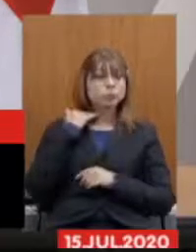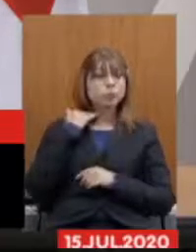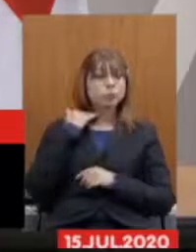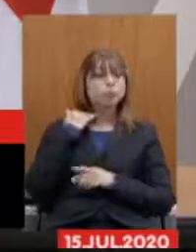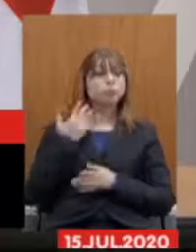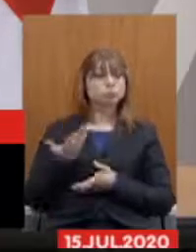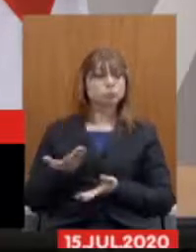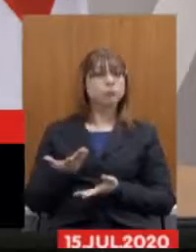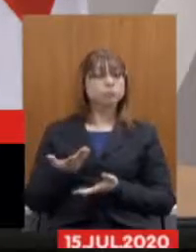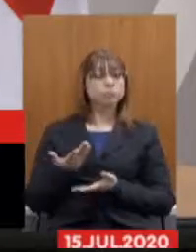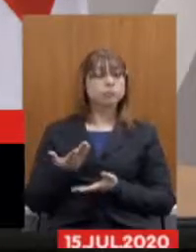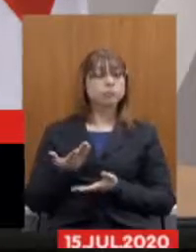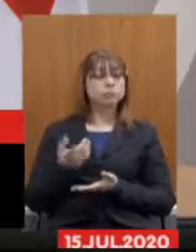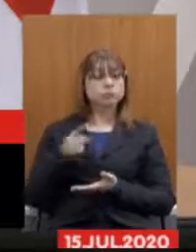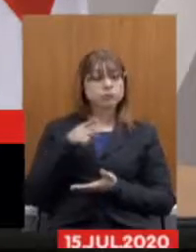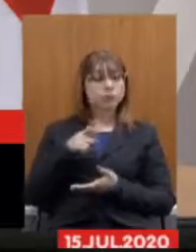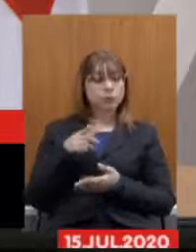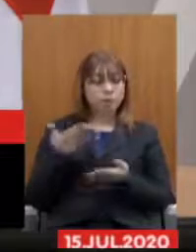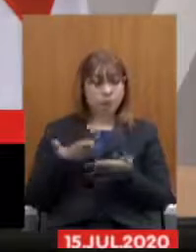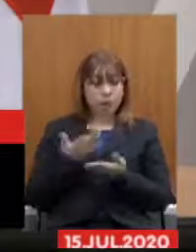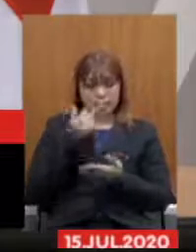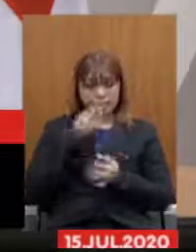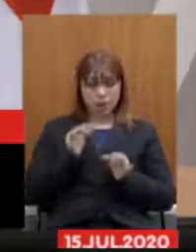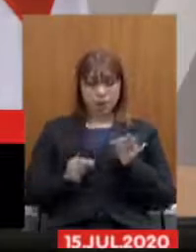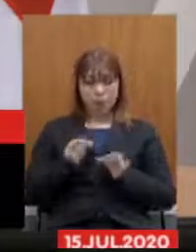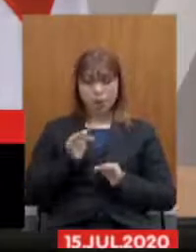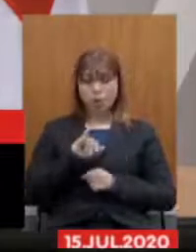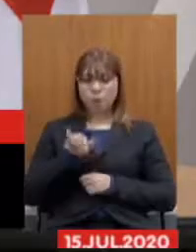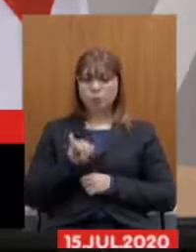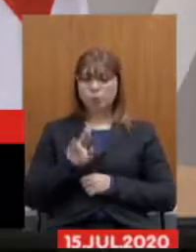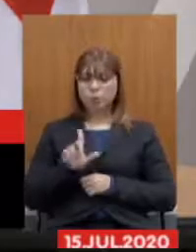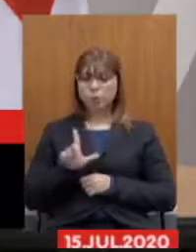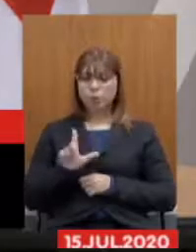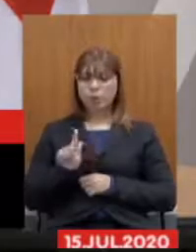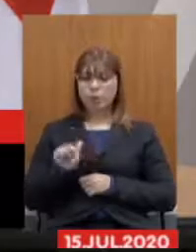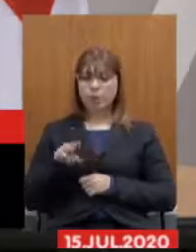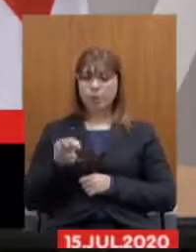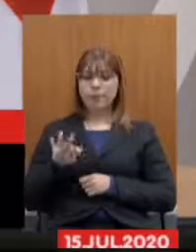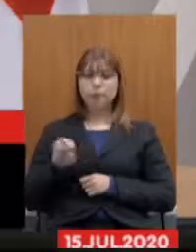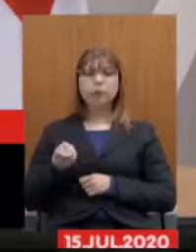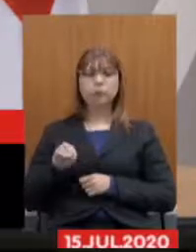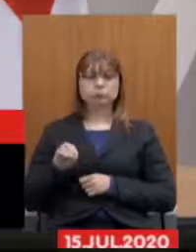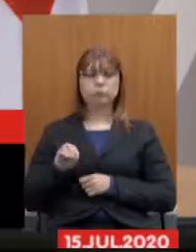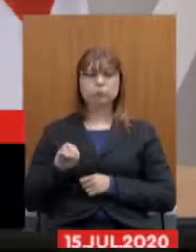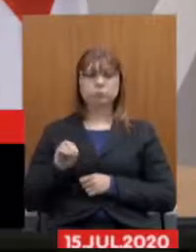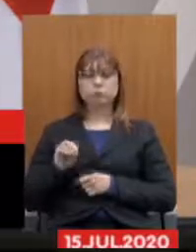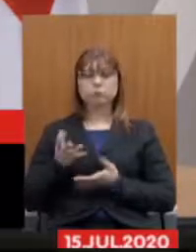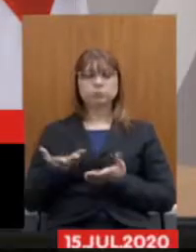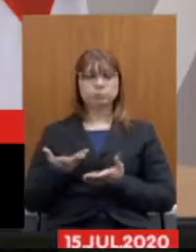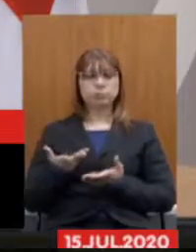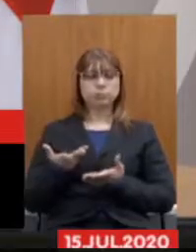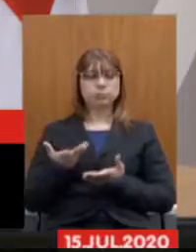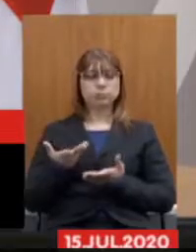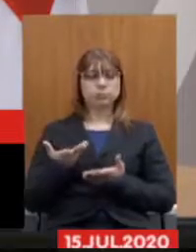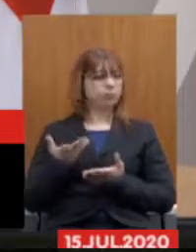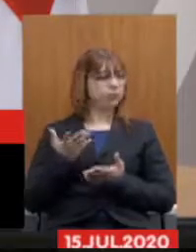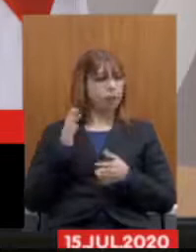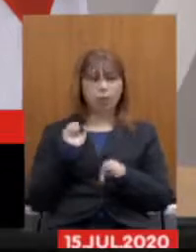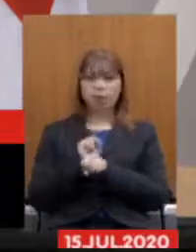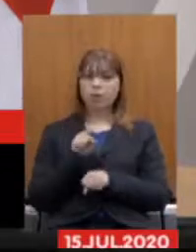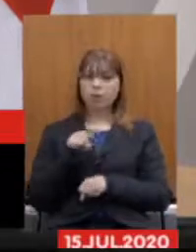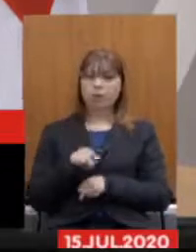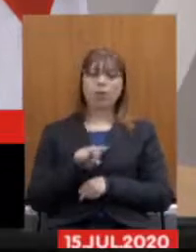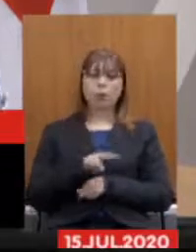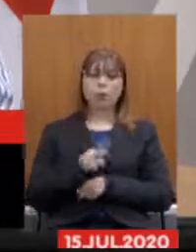julgamento que vai ser feito nesse momento suspender imediatamente a tramitação desse projeto nessa casa